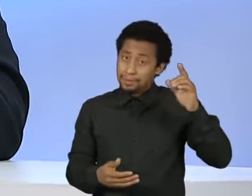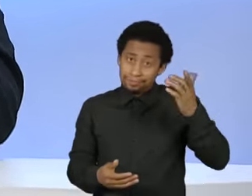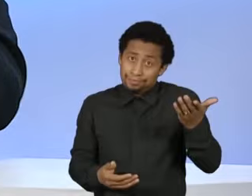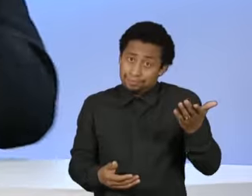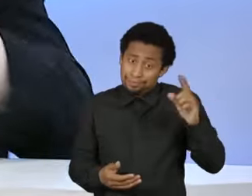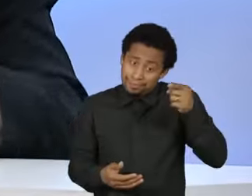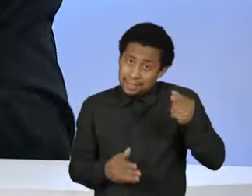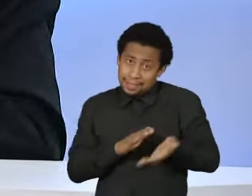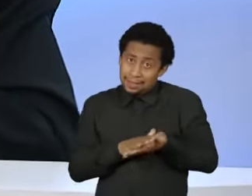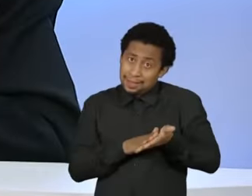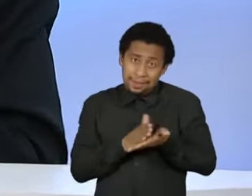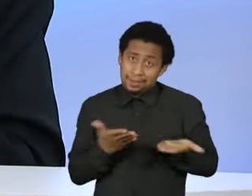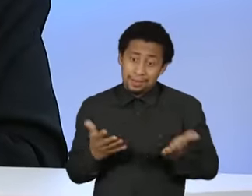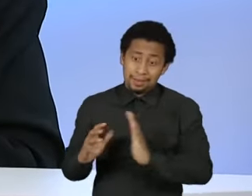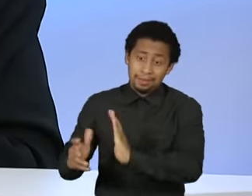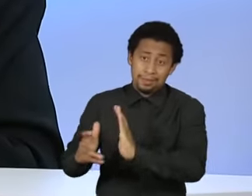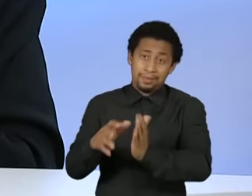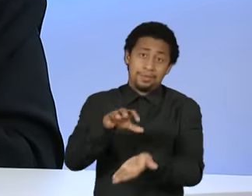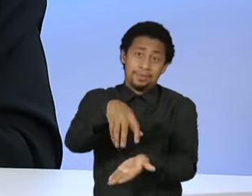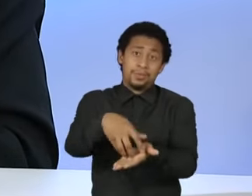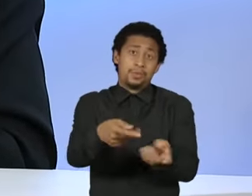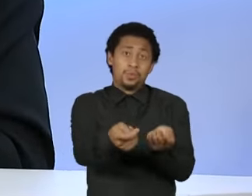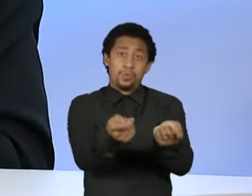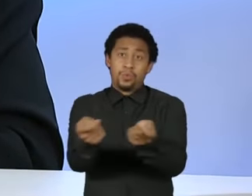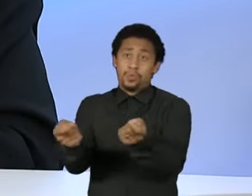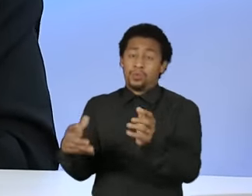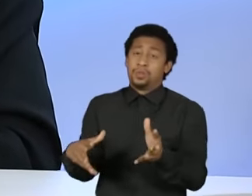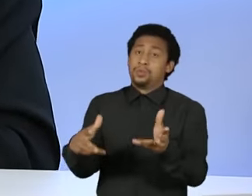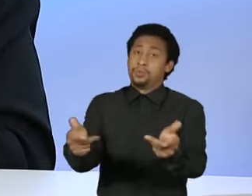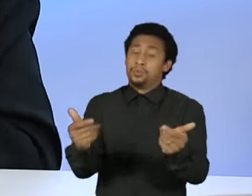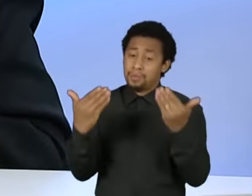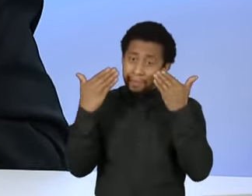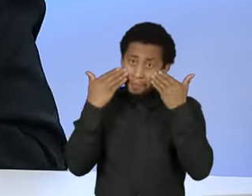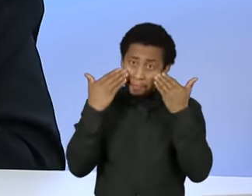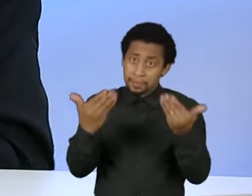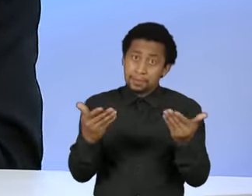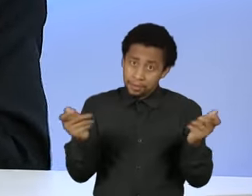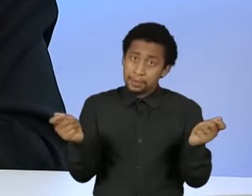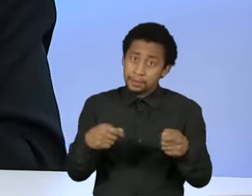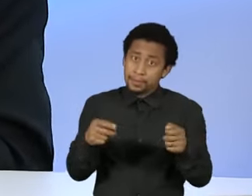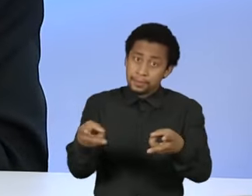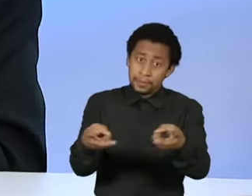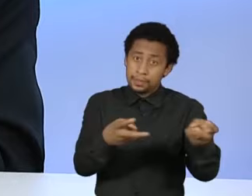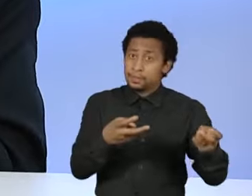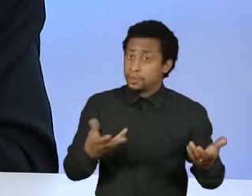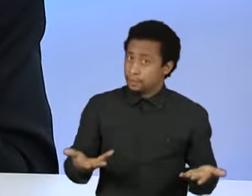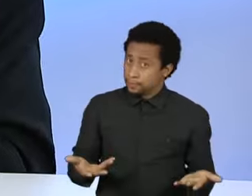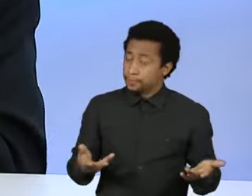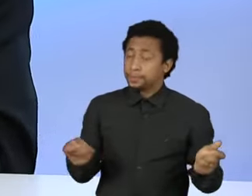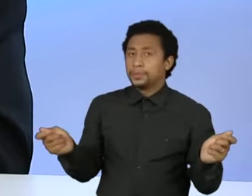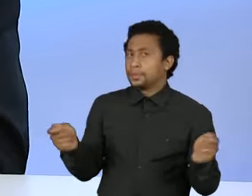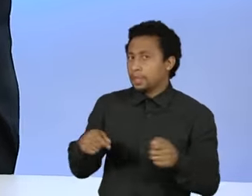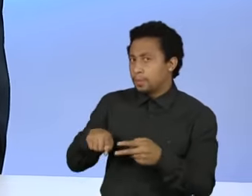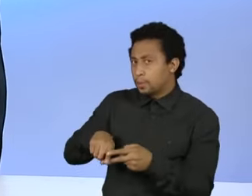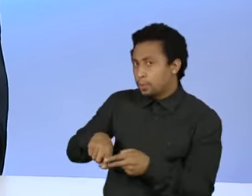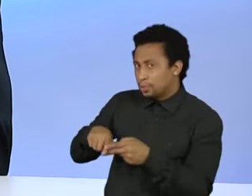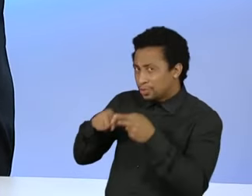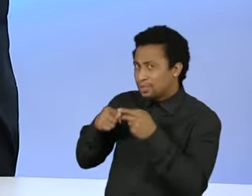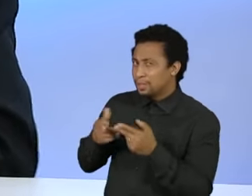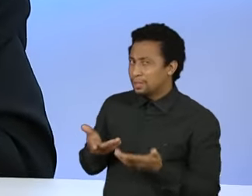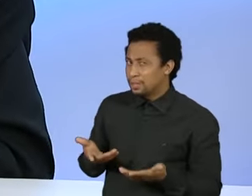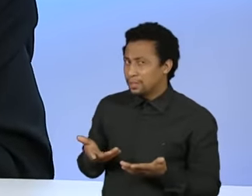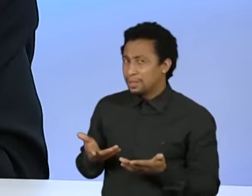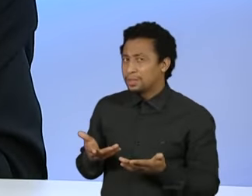Secreto e que agora foi escancarado e ampliado, é possível mexer, corrigir a rota sem corrigir